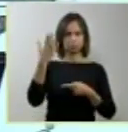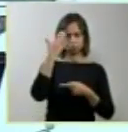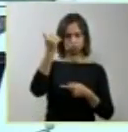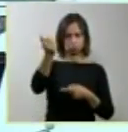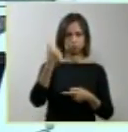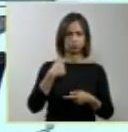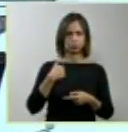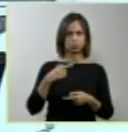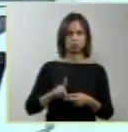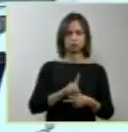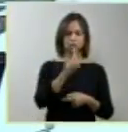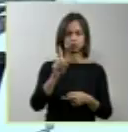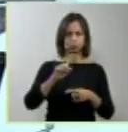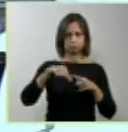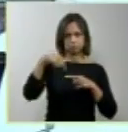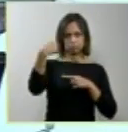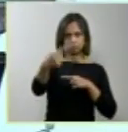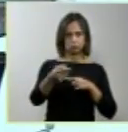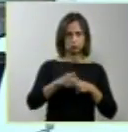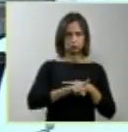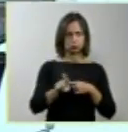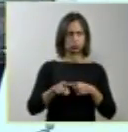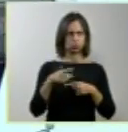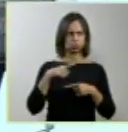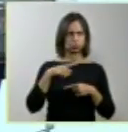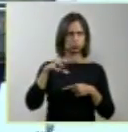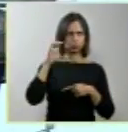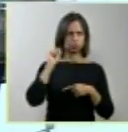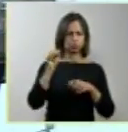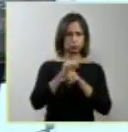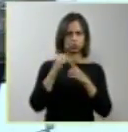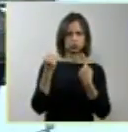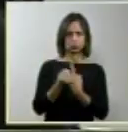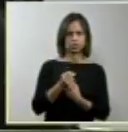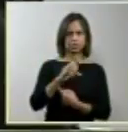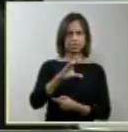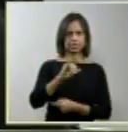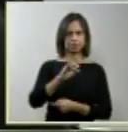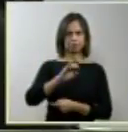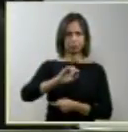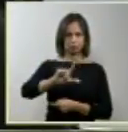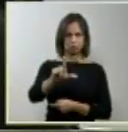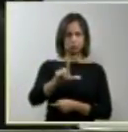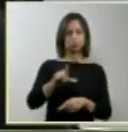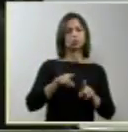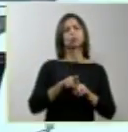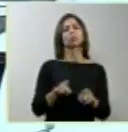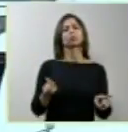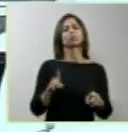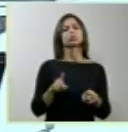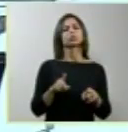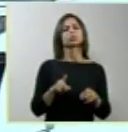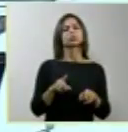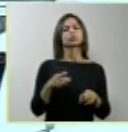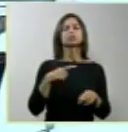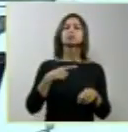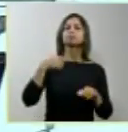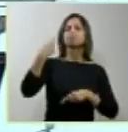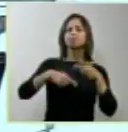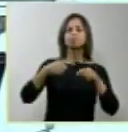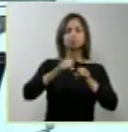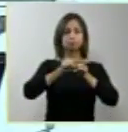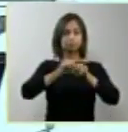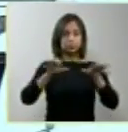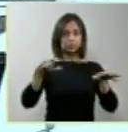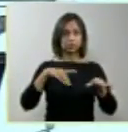próximo, que vai ser quando vai ser ouvida a sociedade civil. Mas diante, digamos assim, da distribuição nos dias,